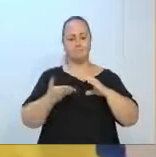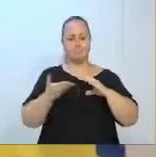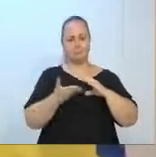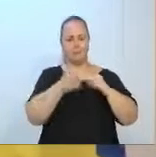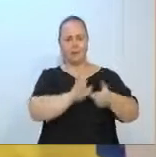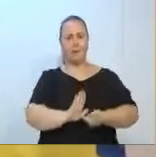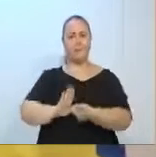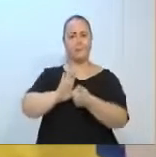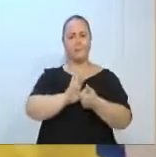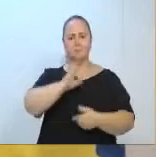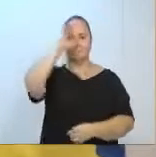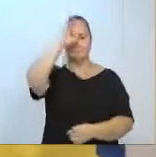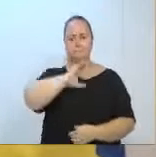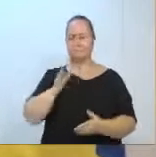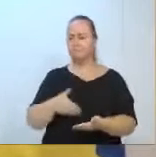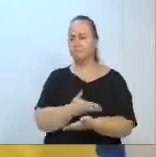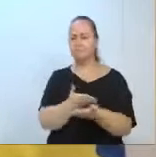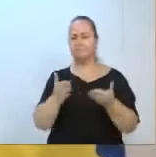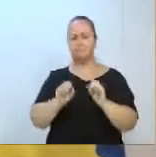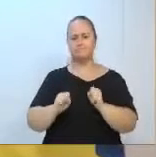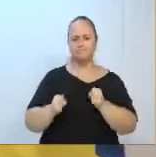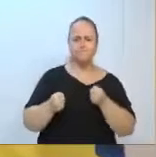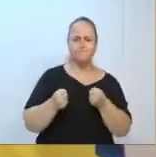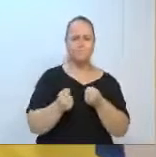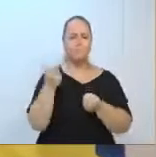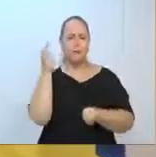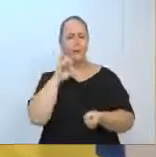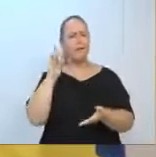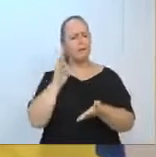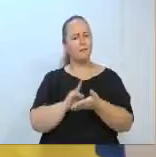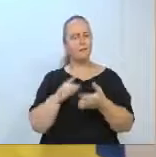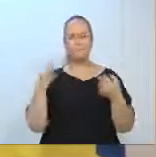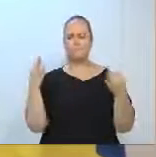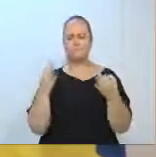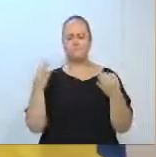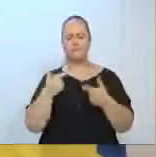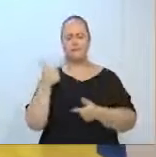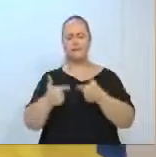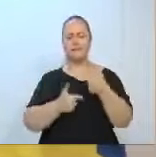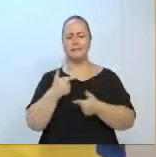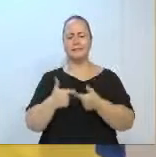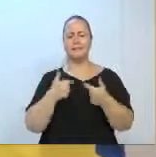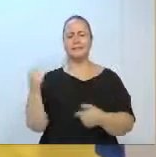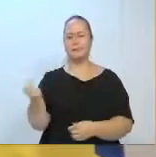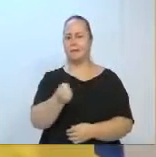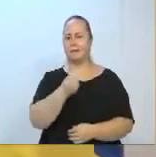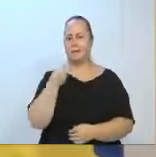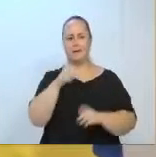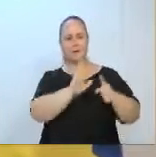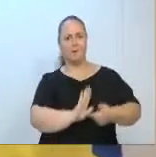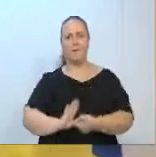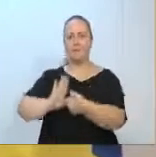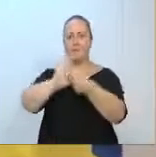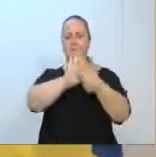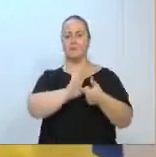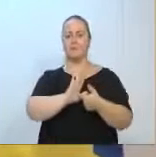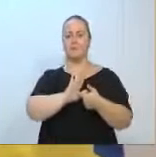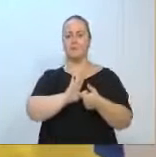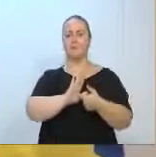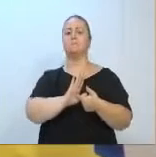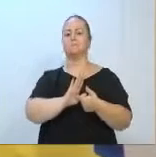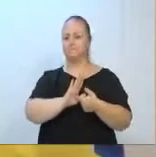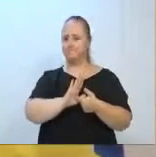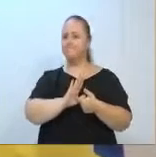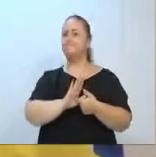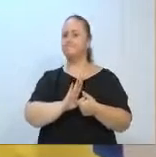esses cidadãos que se dedicam a fazer aí esse excelente e belíssimo trabalho, levando o nome da cidade de Blumenau para todos